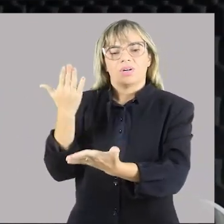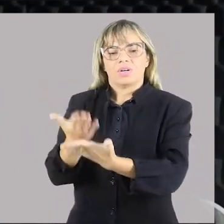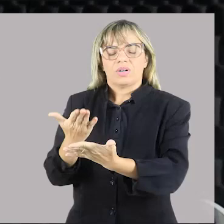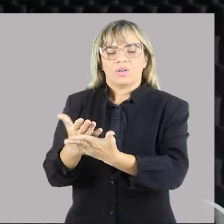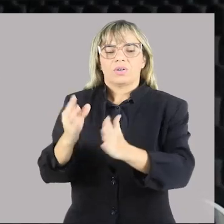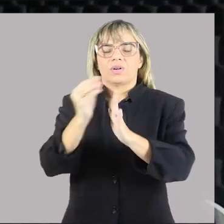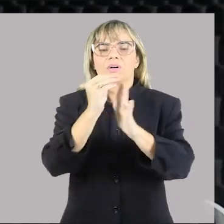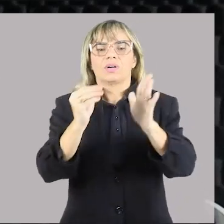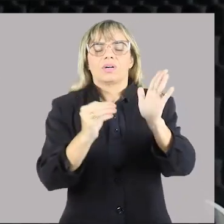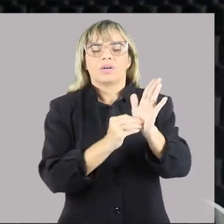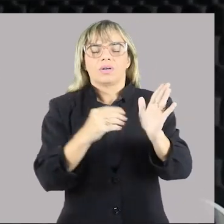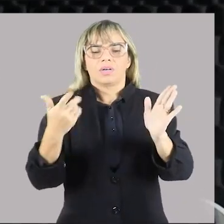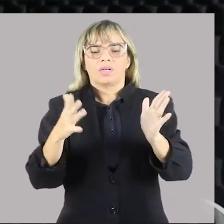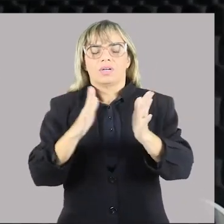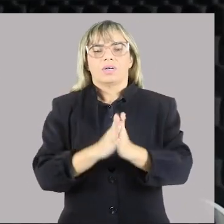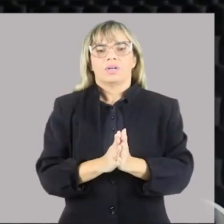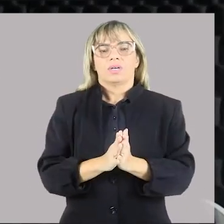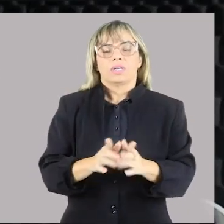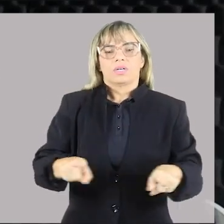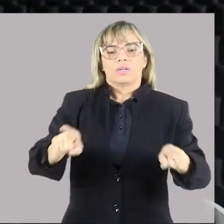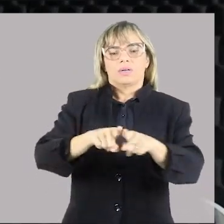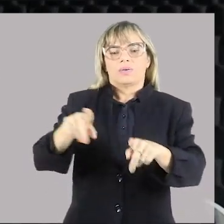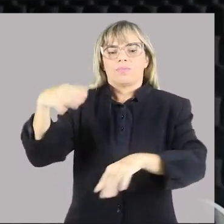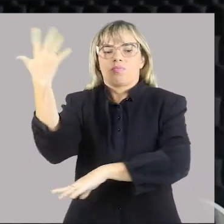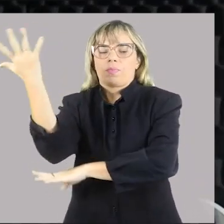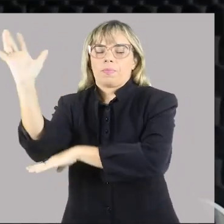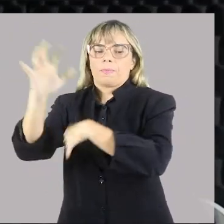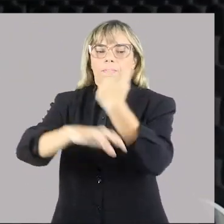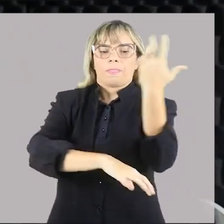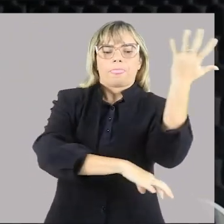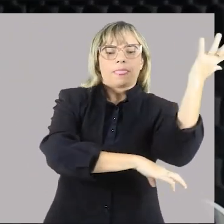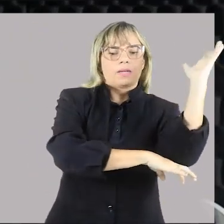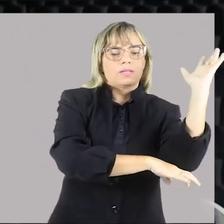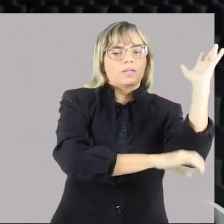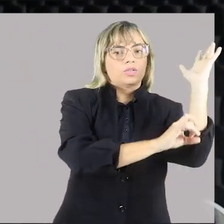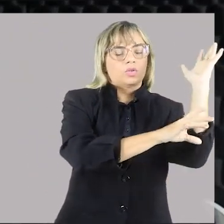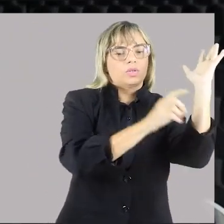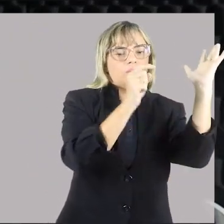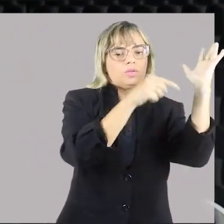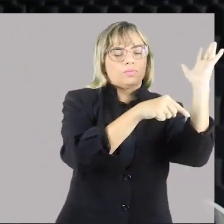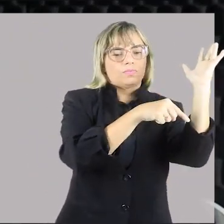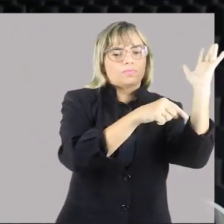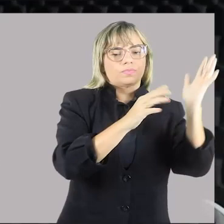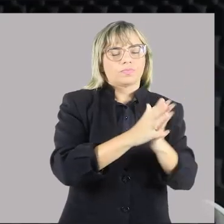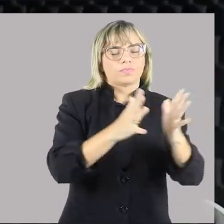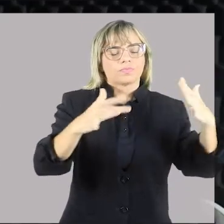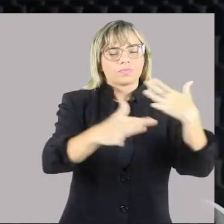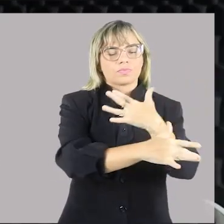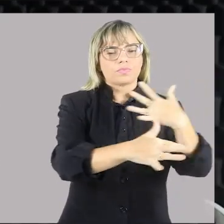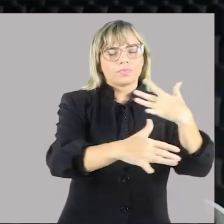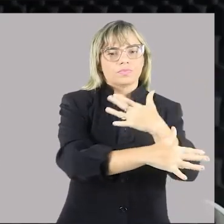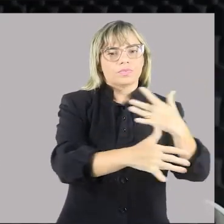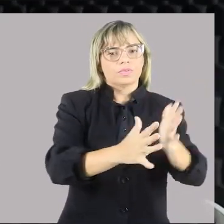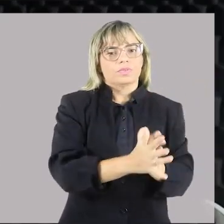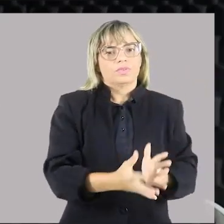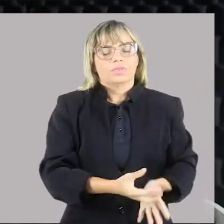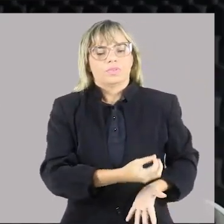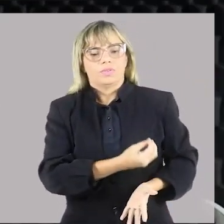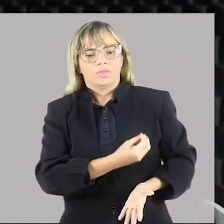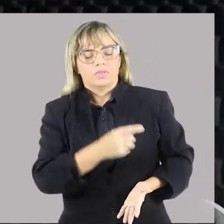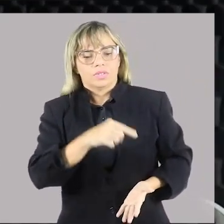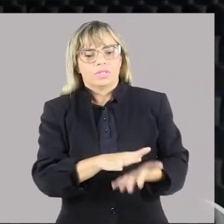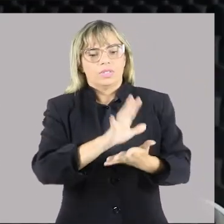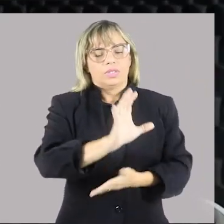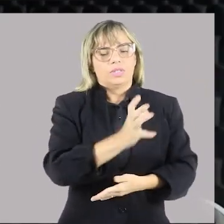abordar os problemas ambientais. Não só apenas os problemas ambientais que as cidades vivem, mas